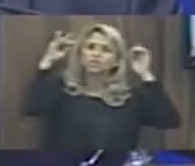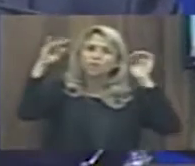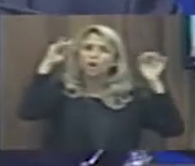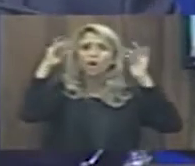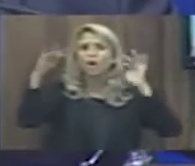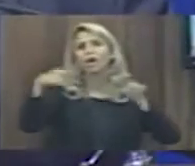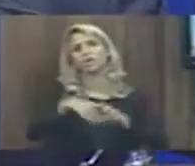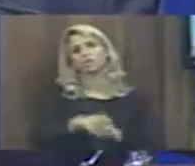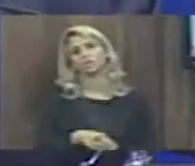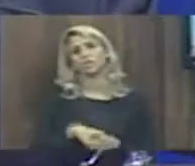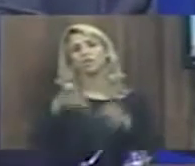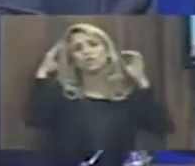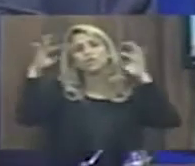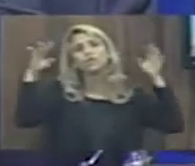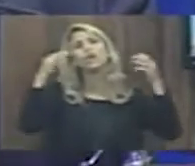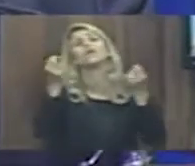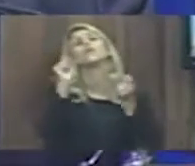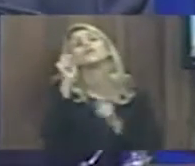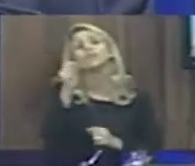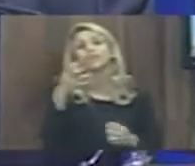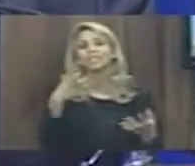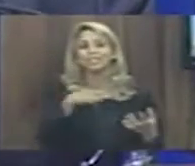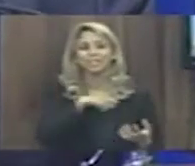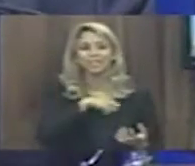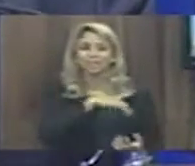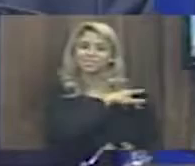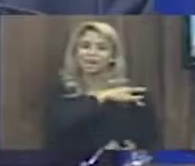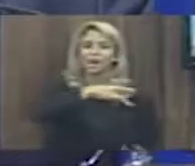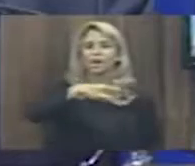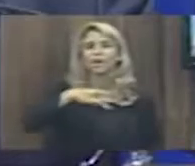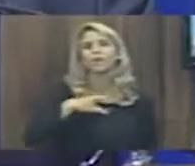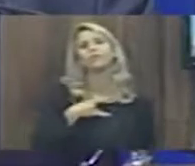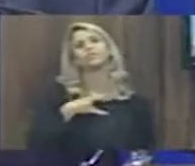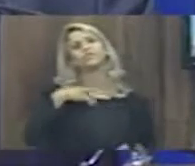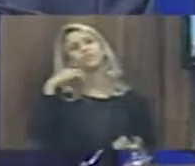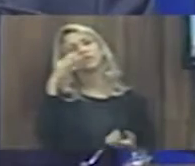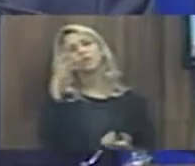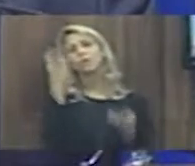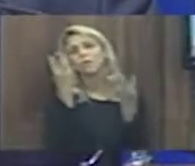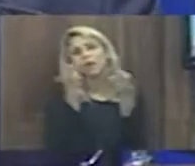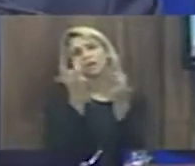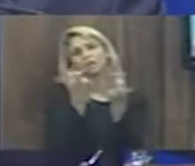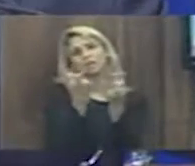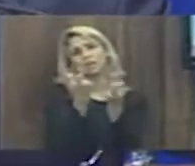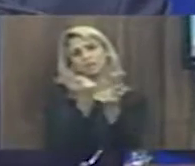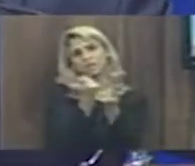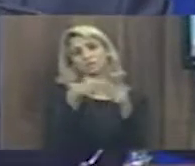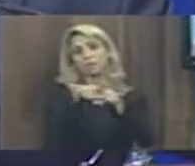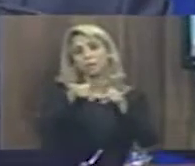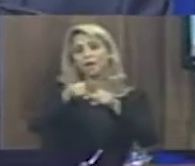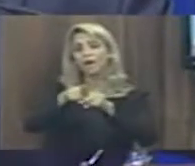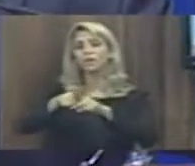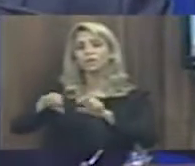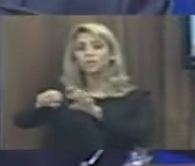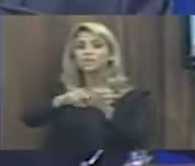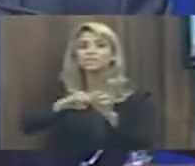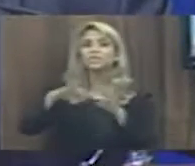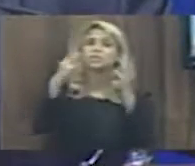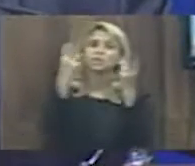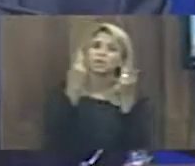de Cabo Frio sonha em ter uma saúde de qualidade, uma educação de qualidade,